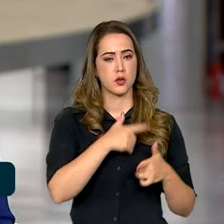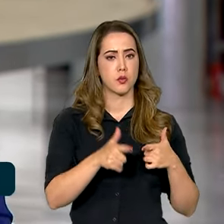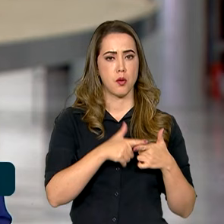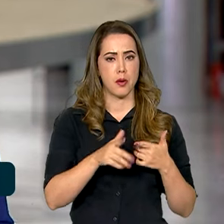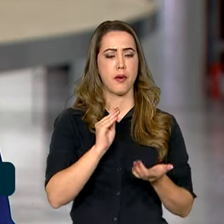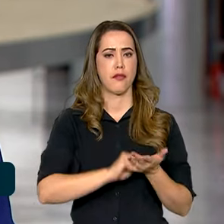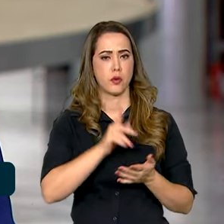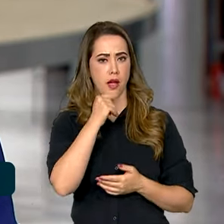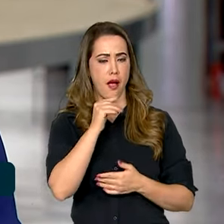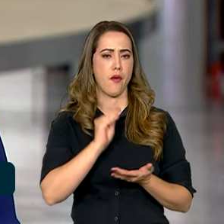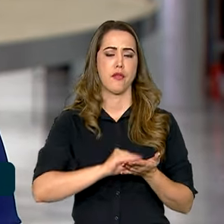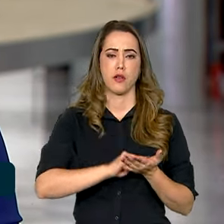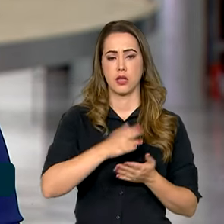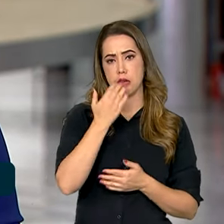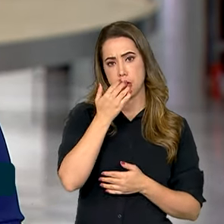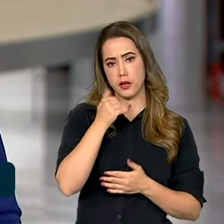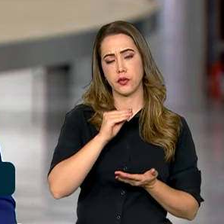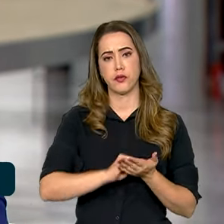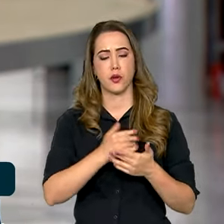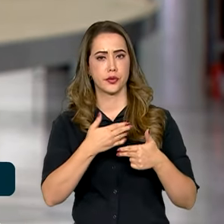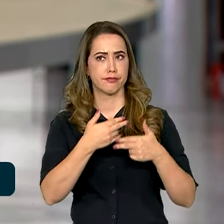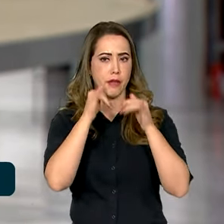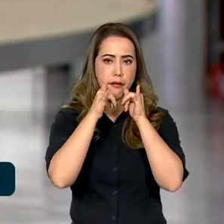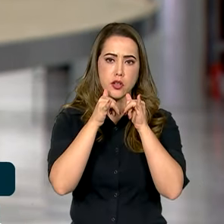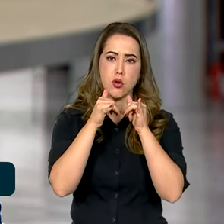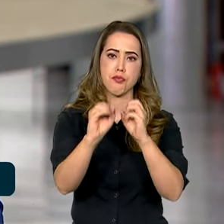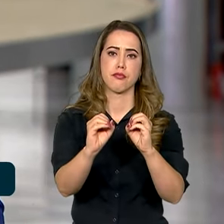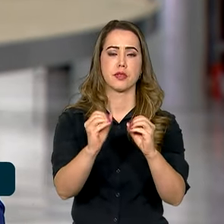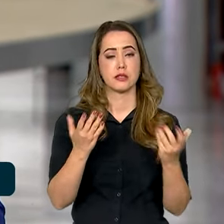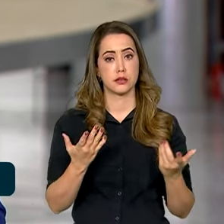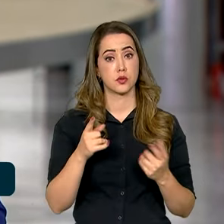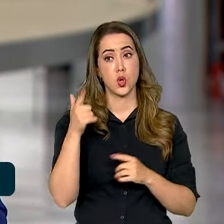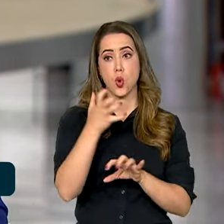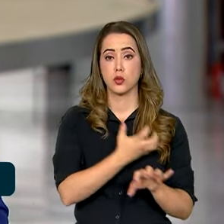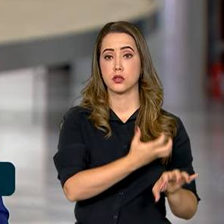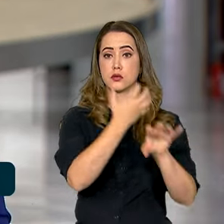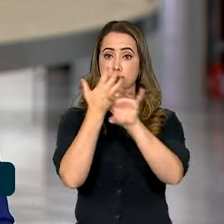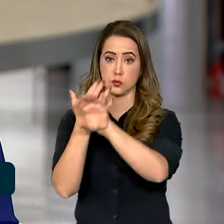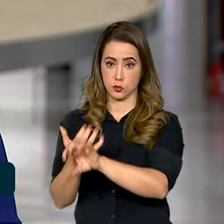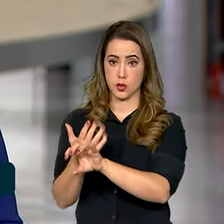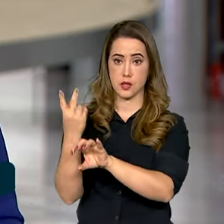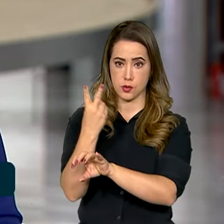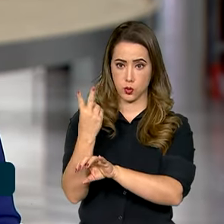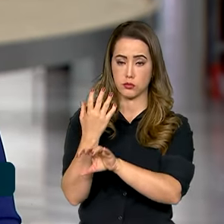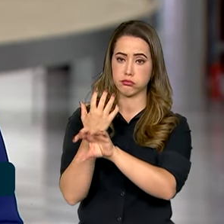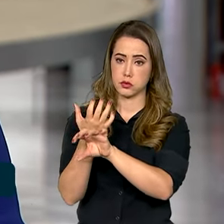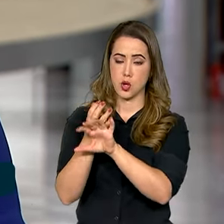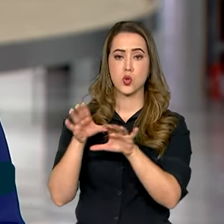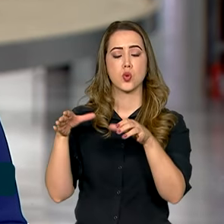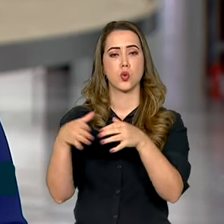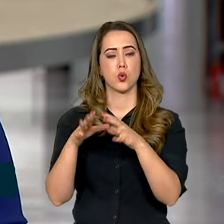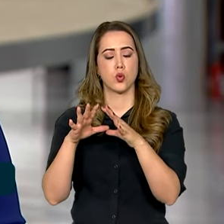energia, alimentos e medicamentos. Em outra videoconferência, o presidente conversou com integrantes do Fórum